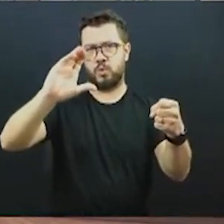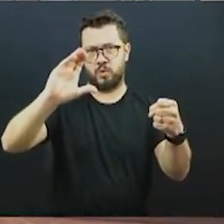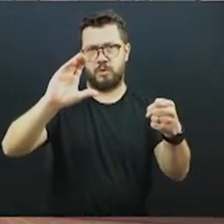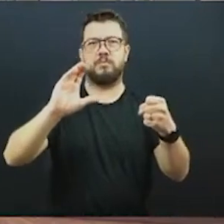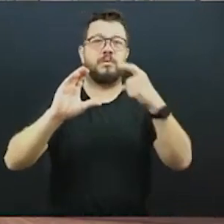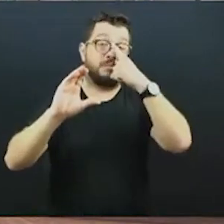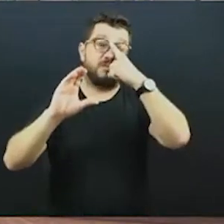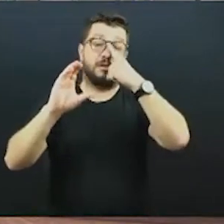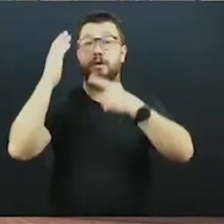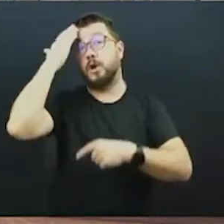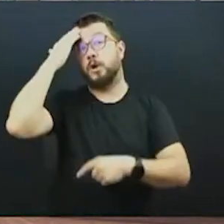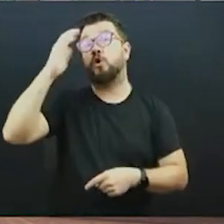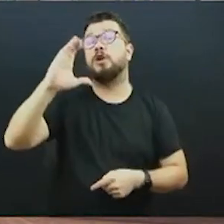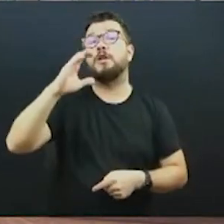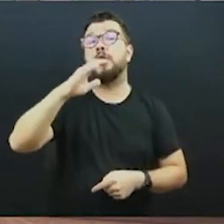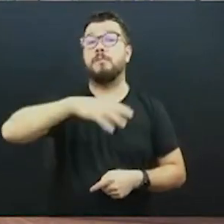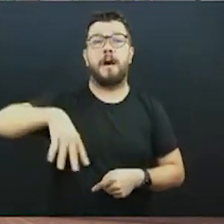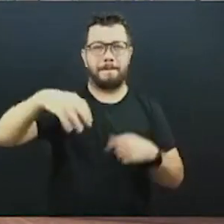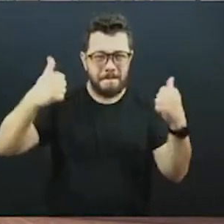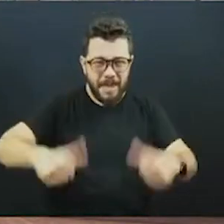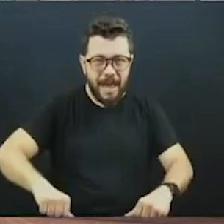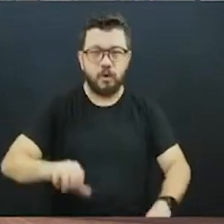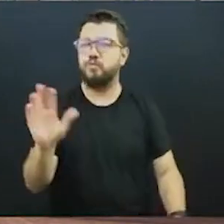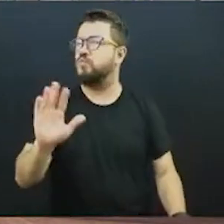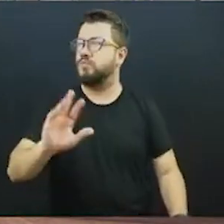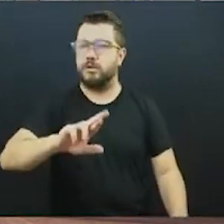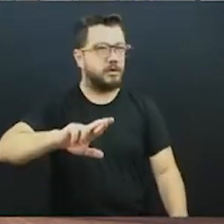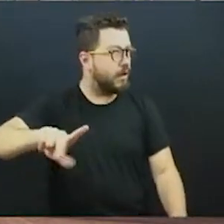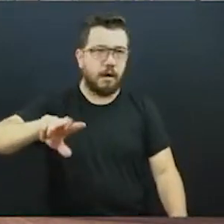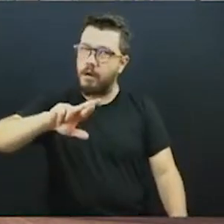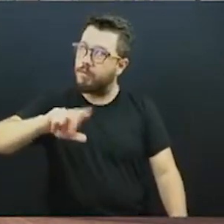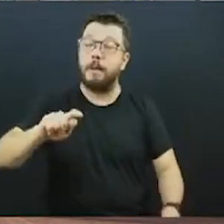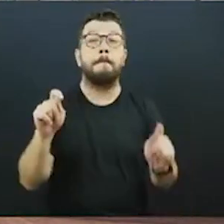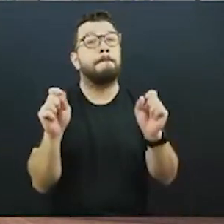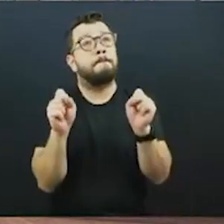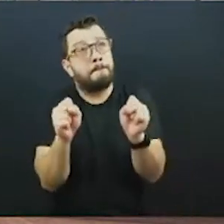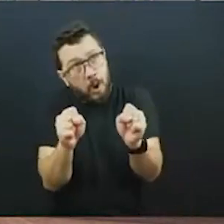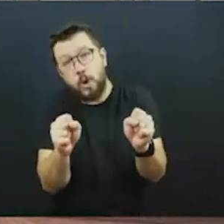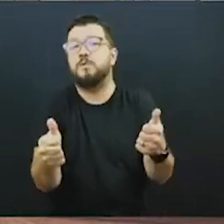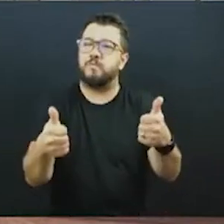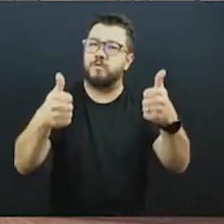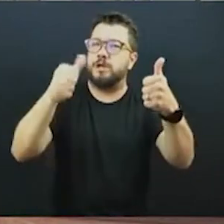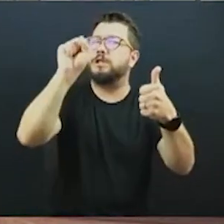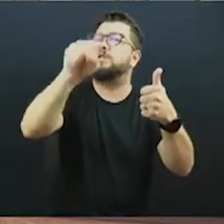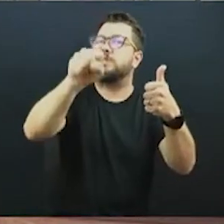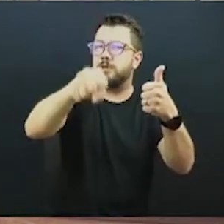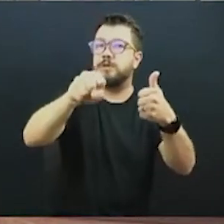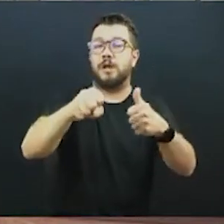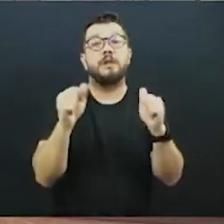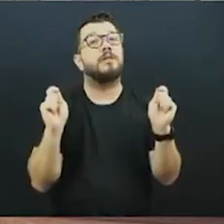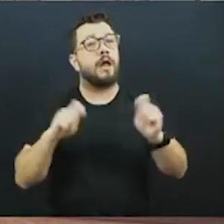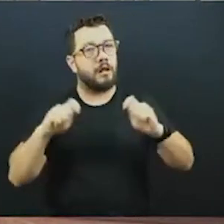não é o pior do Brasil. Nós podemos melhorar? Sim, tem uma série de coisas que nós vamos poder melhorar,